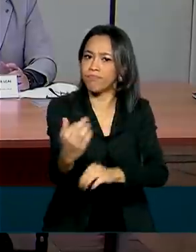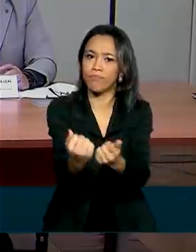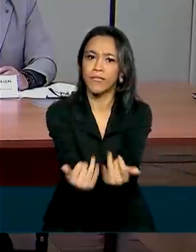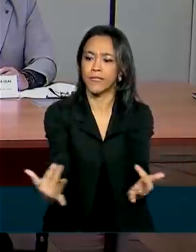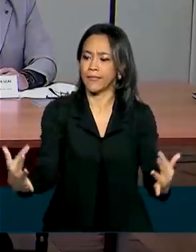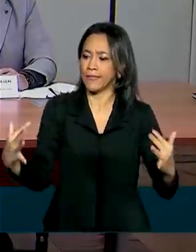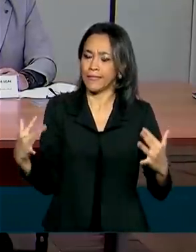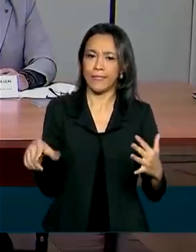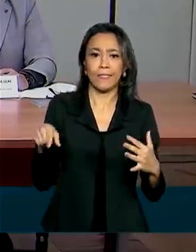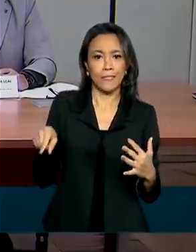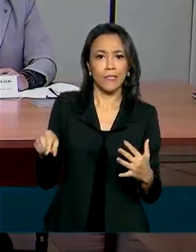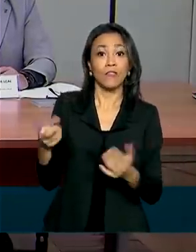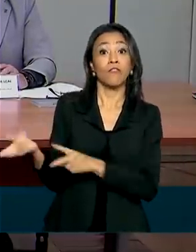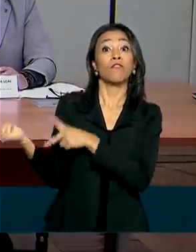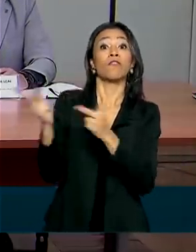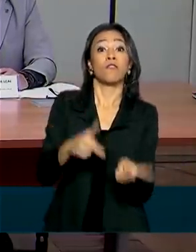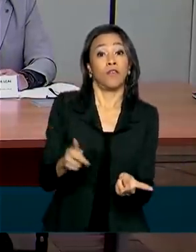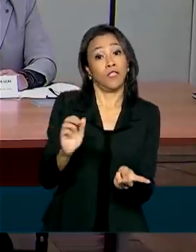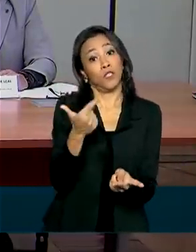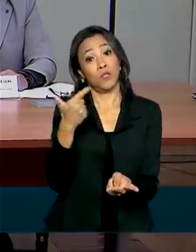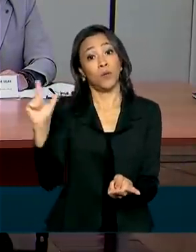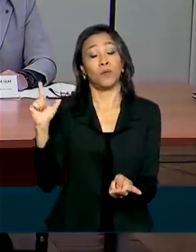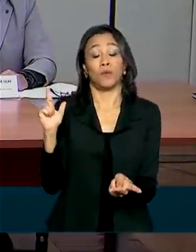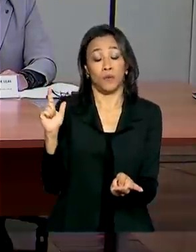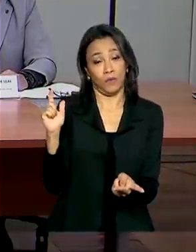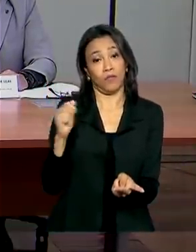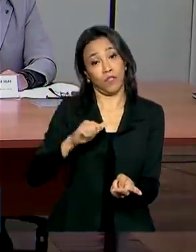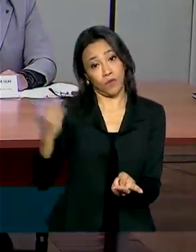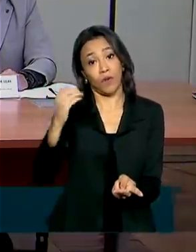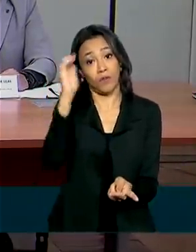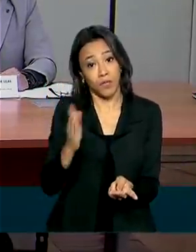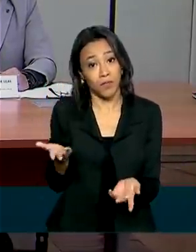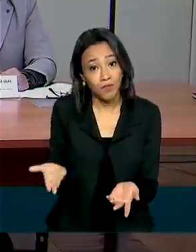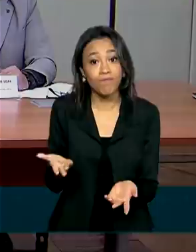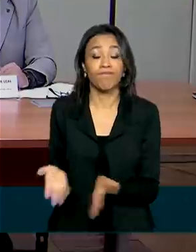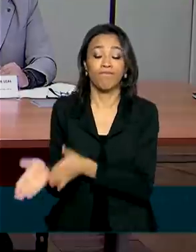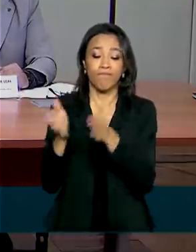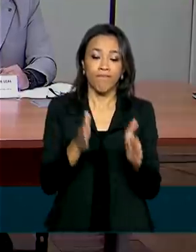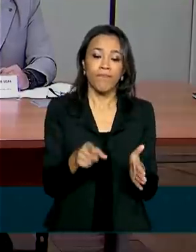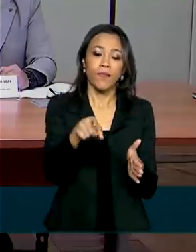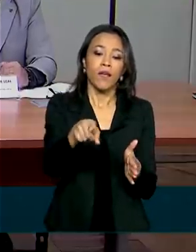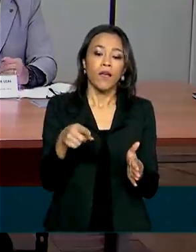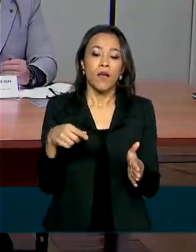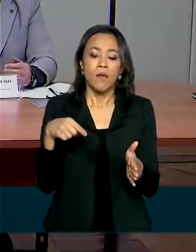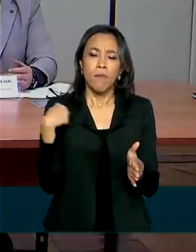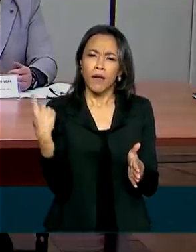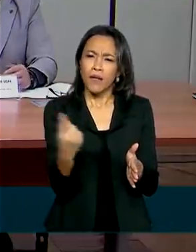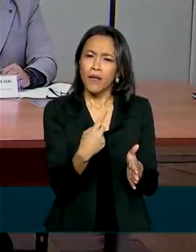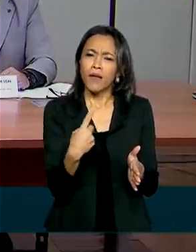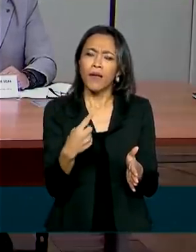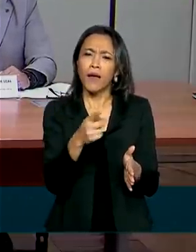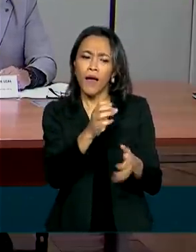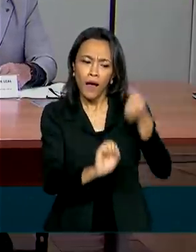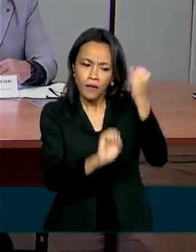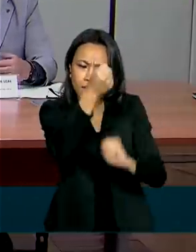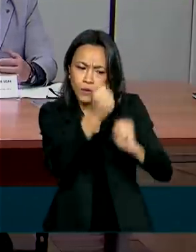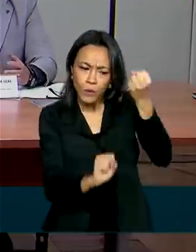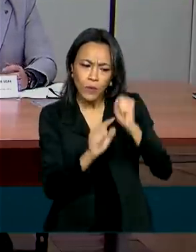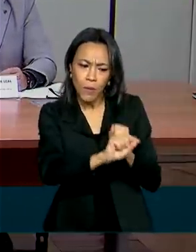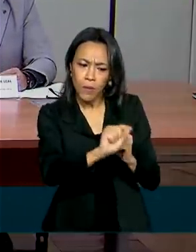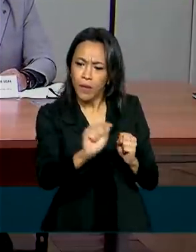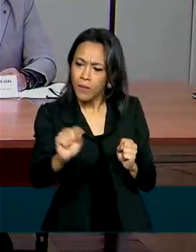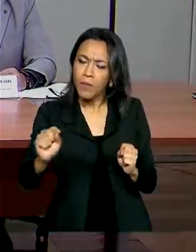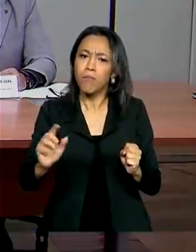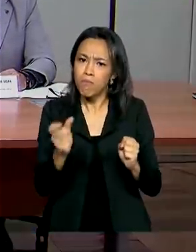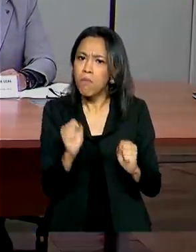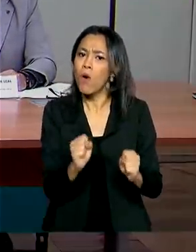ainda são importados. Criar um ambiente regulatório favorável para que as indústrias possam avançar nas suas pesquisas, sejam